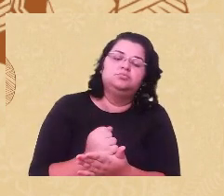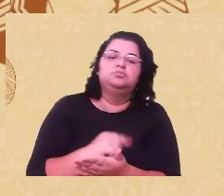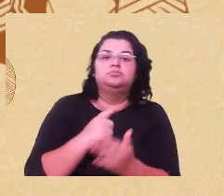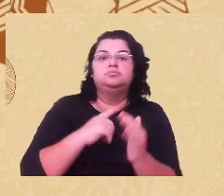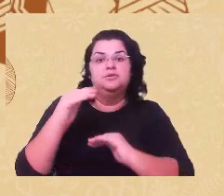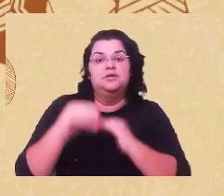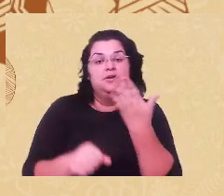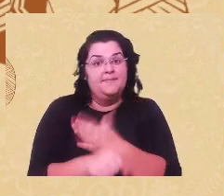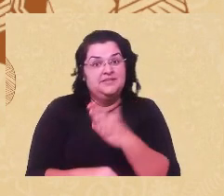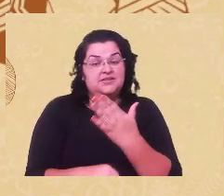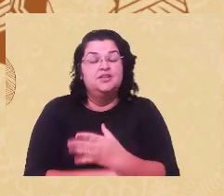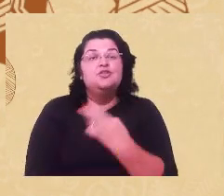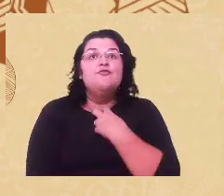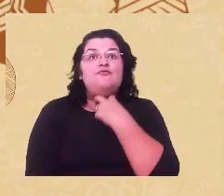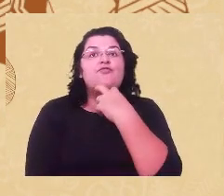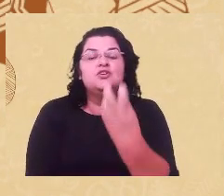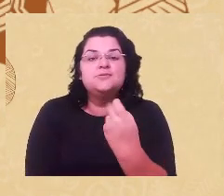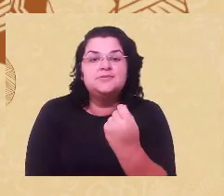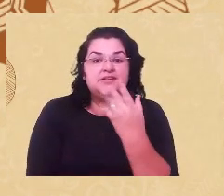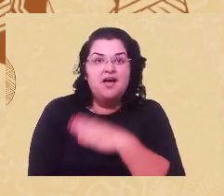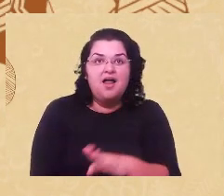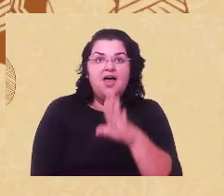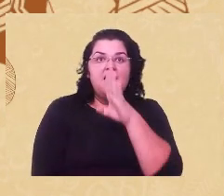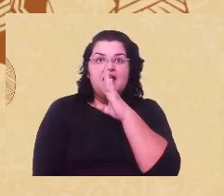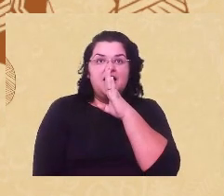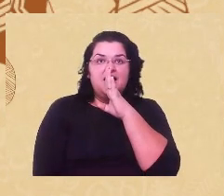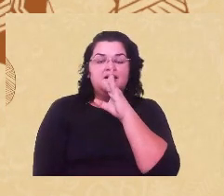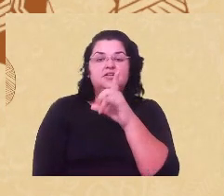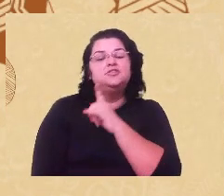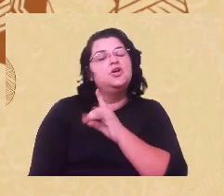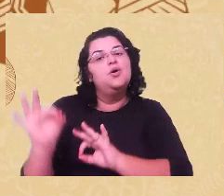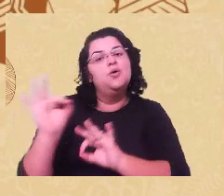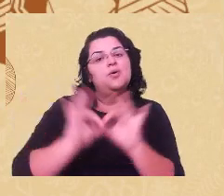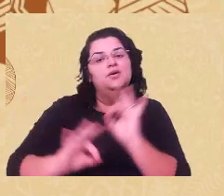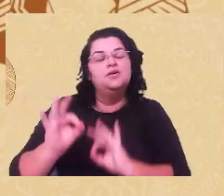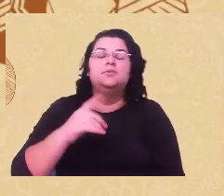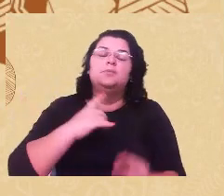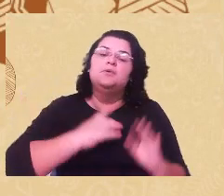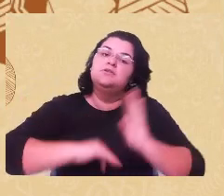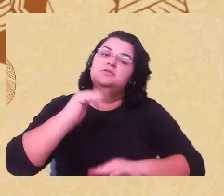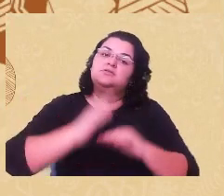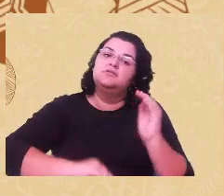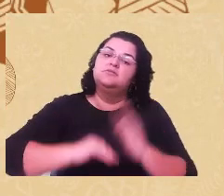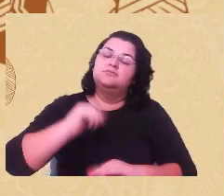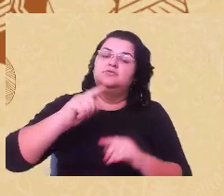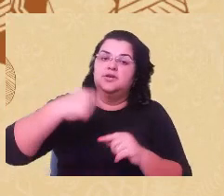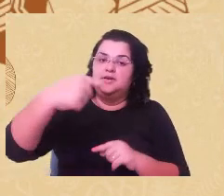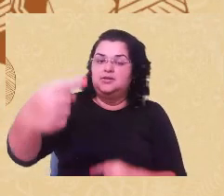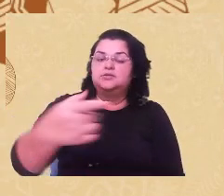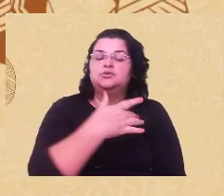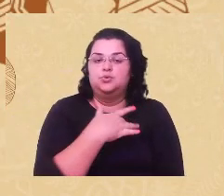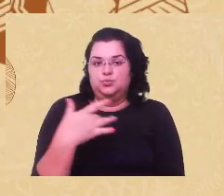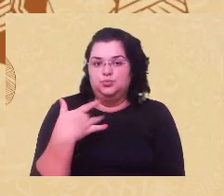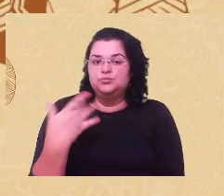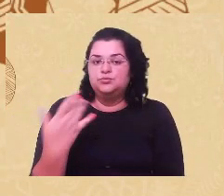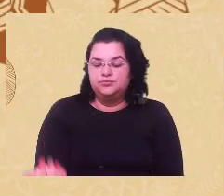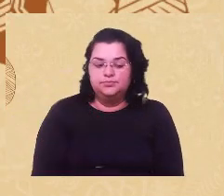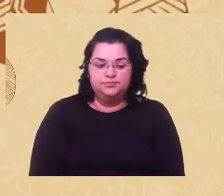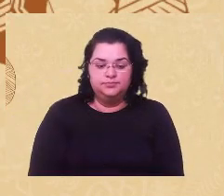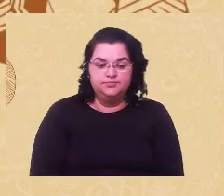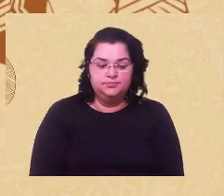vozes precisam ser caladas, elas organizam muito de como os nossos serviços de saúde reprodutiva se dão ainda hoje,